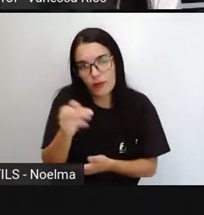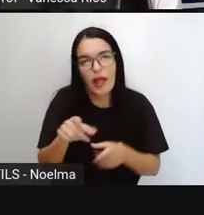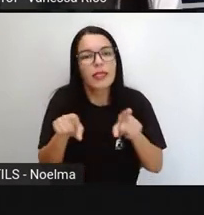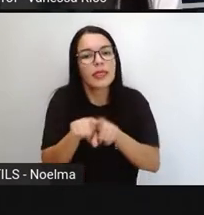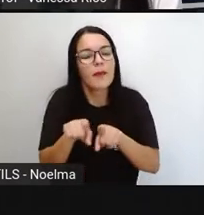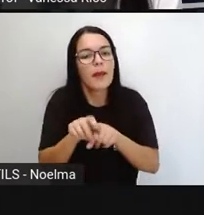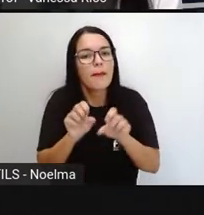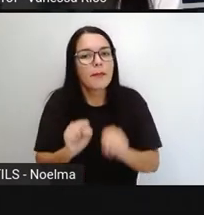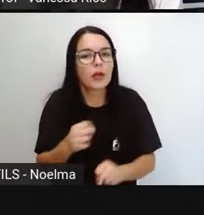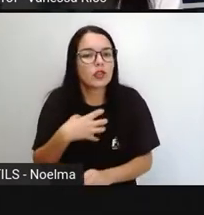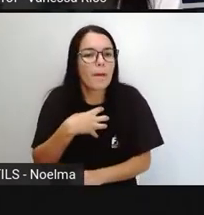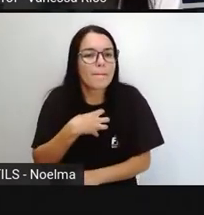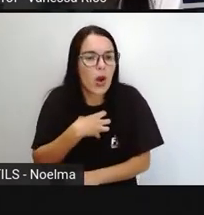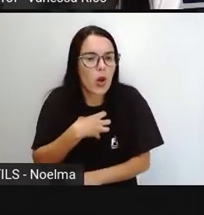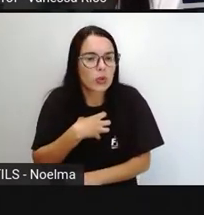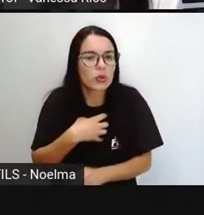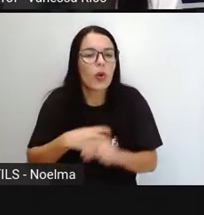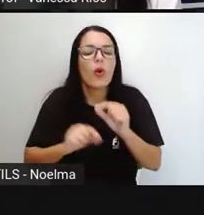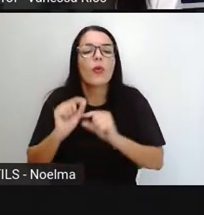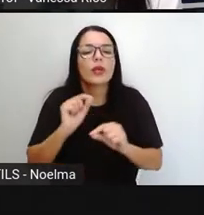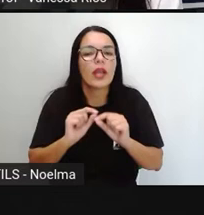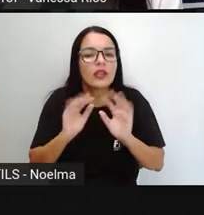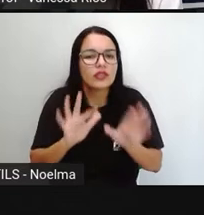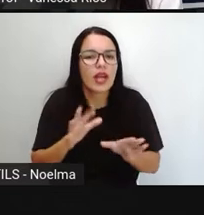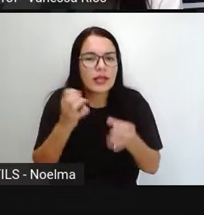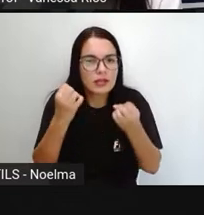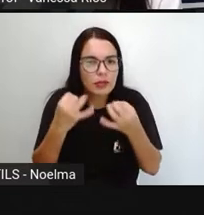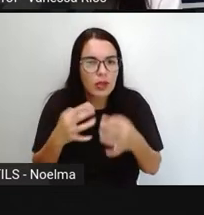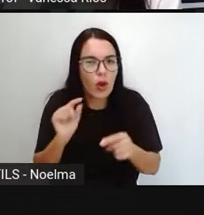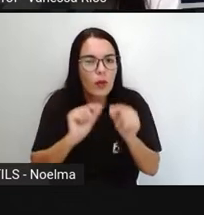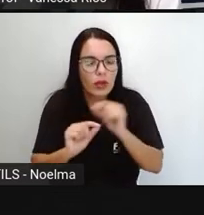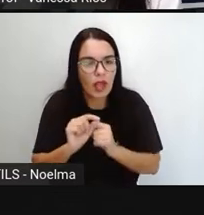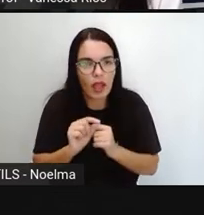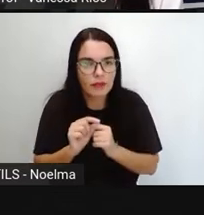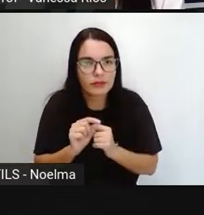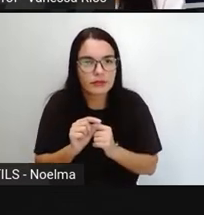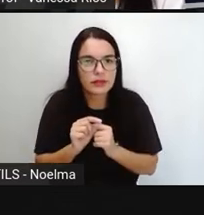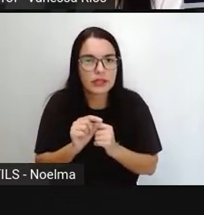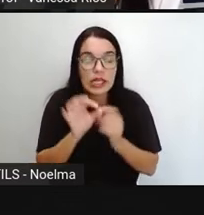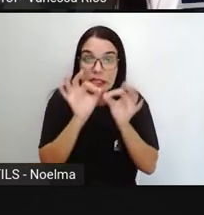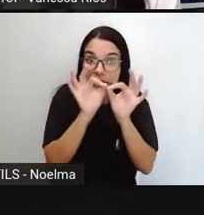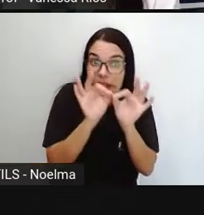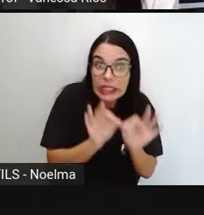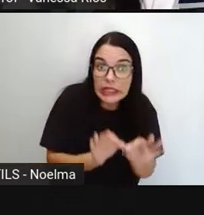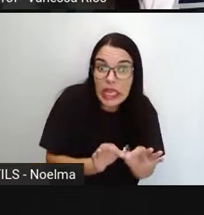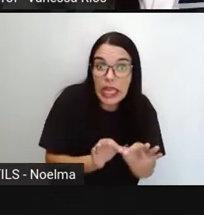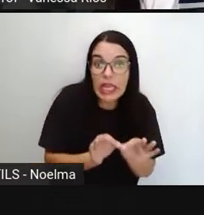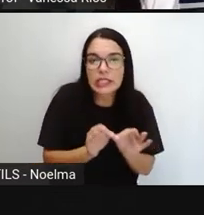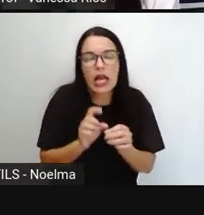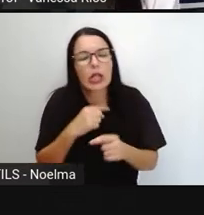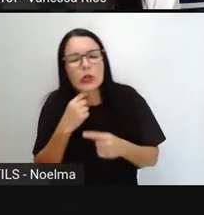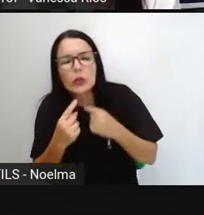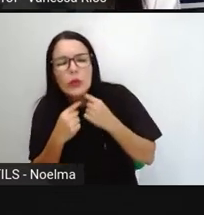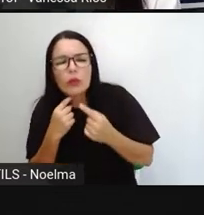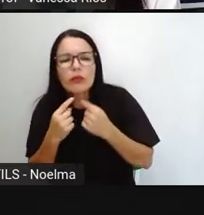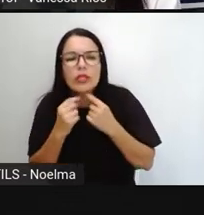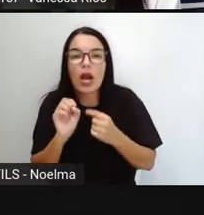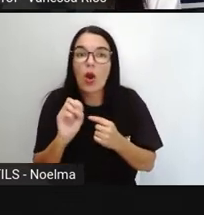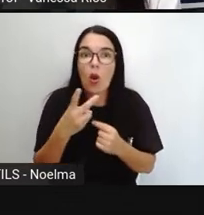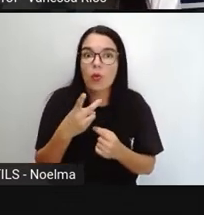Também em relação ao modo. E a gente já observou aí os modos do verbo, né? Indicativo, subjuntivo ou